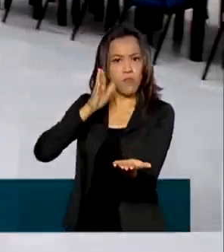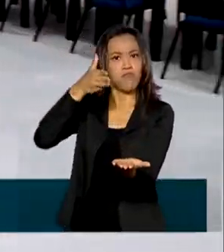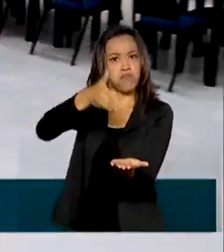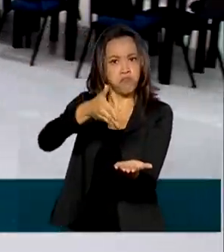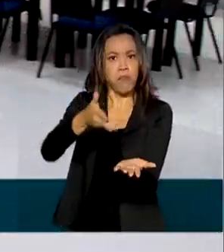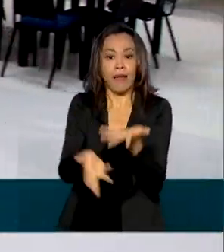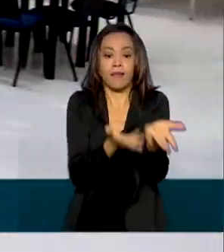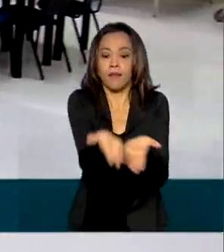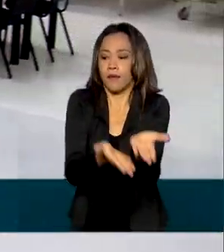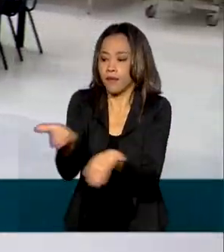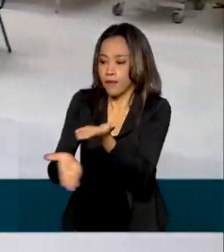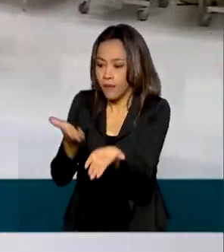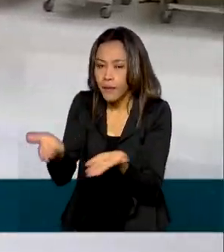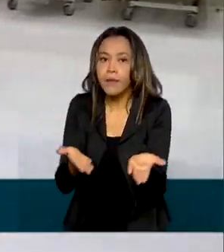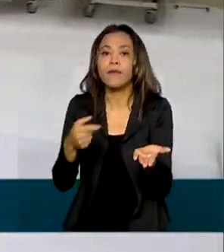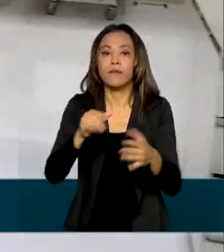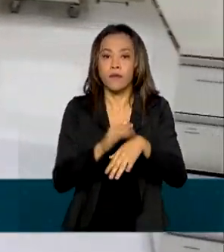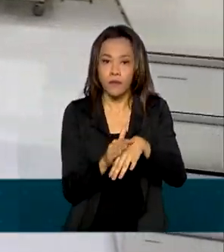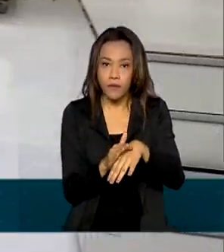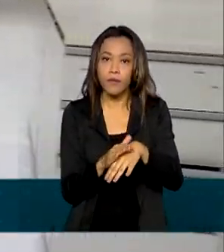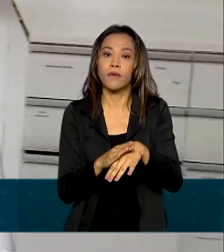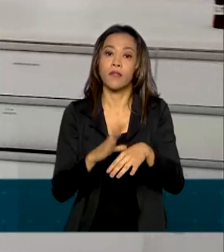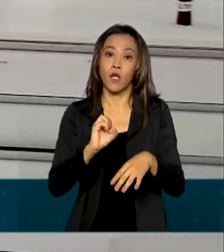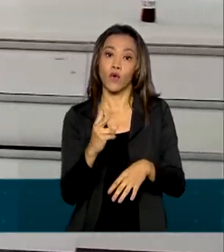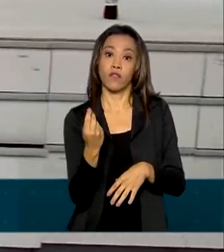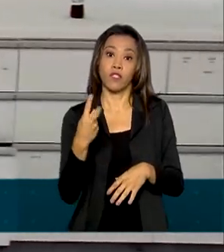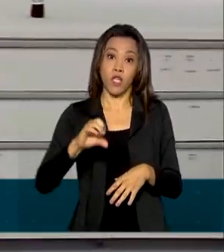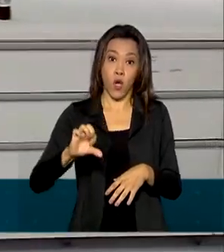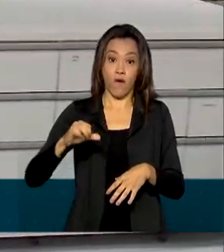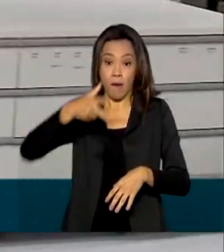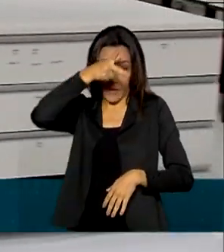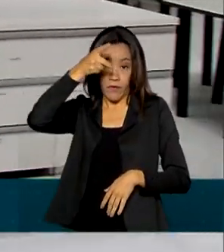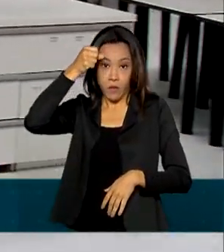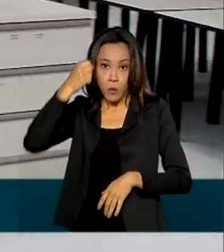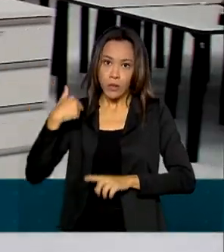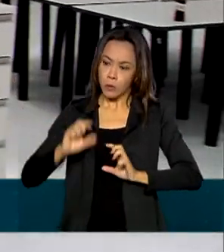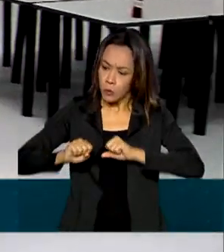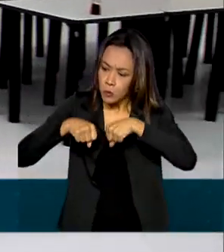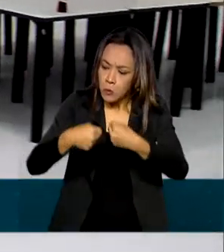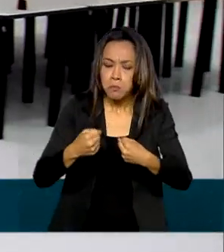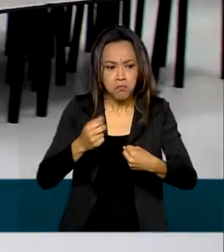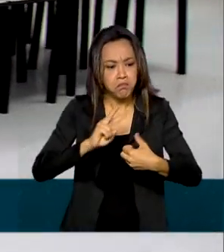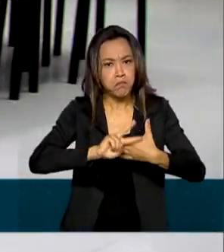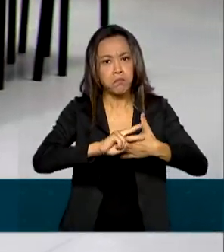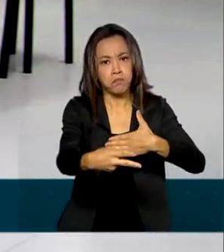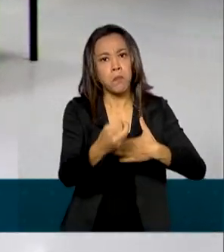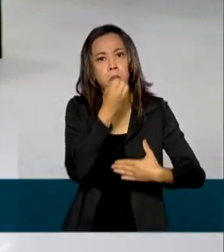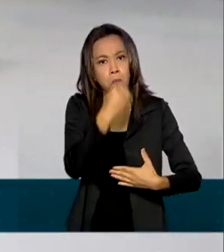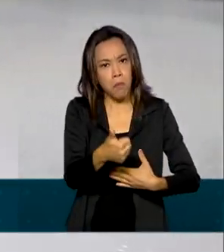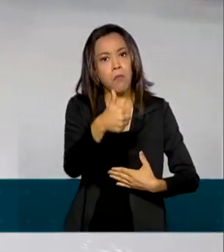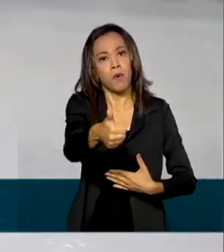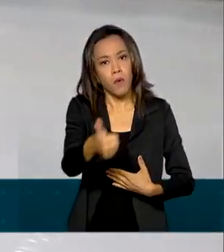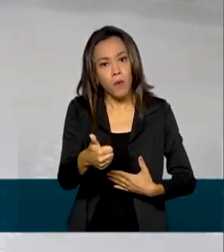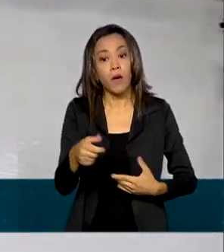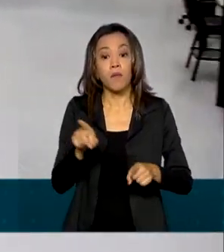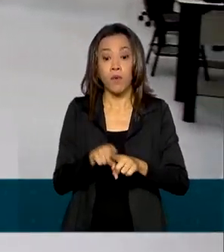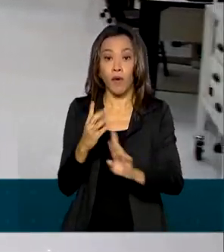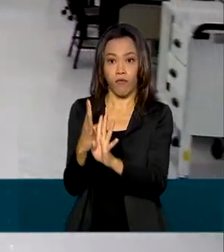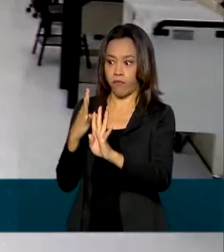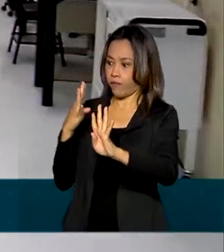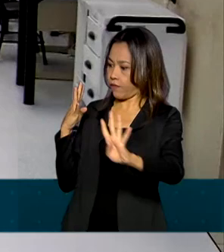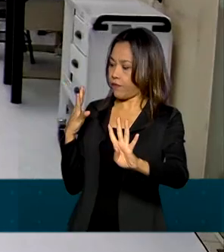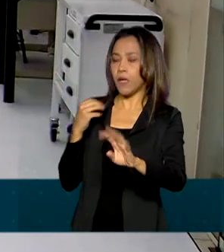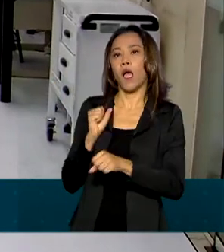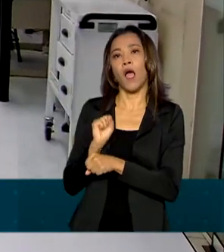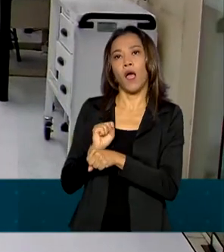reforçar o atendimento. De acordo com a prefeitura, os esforços estão dando resultado. Na contagem do município, a fila de espera por